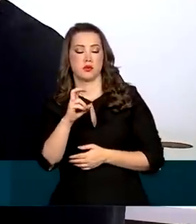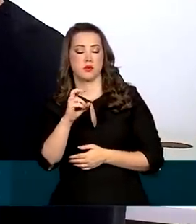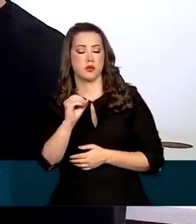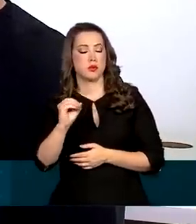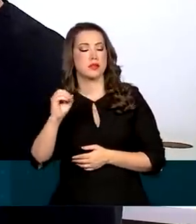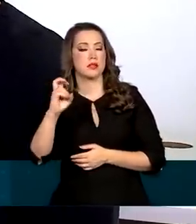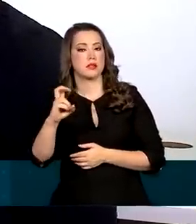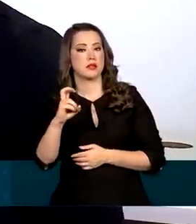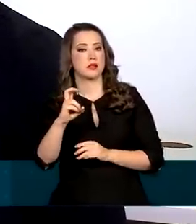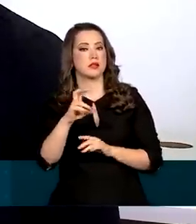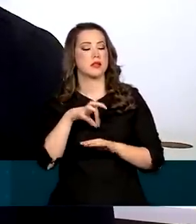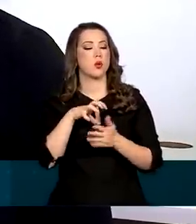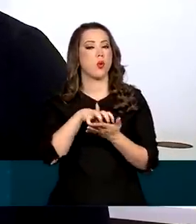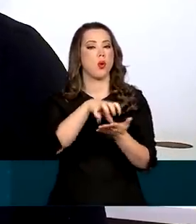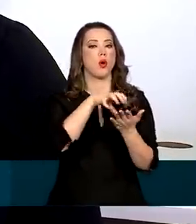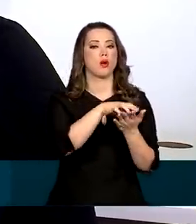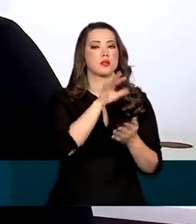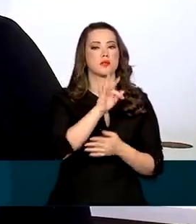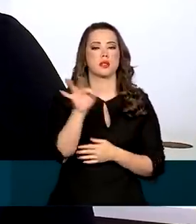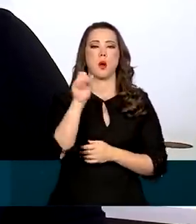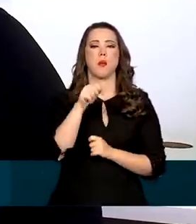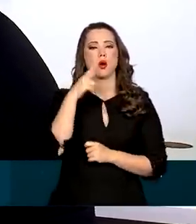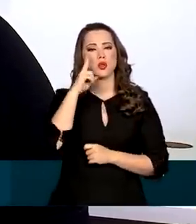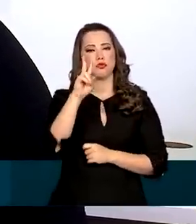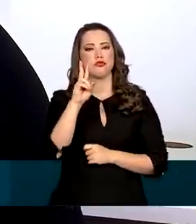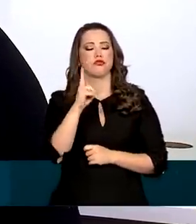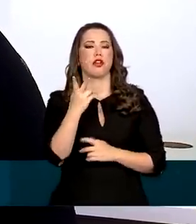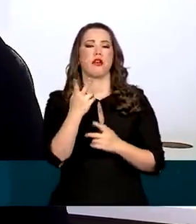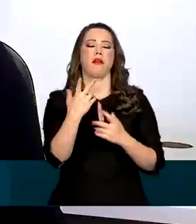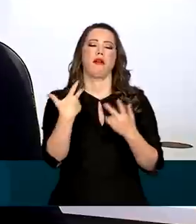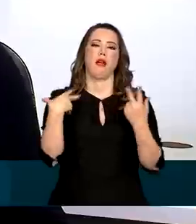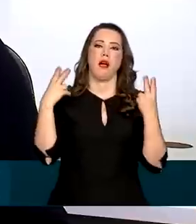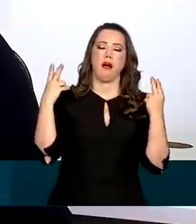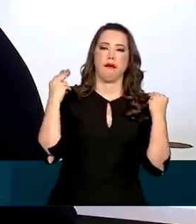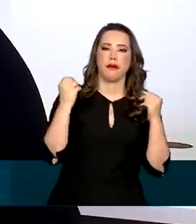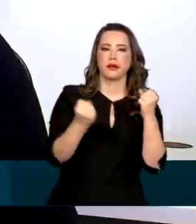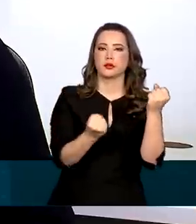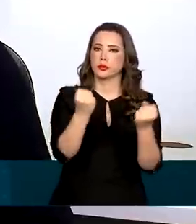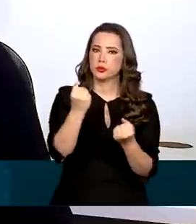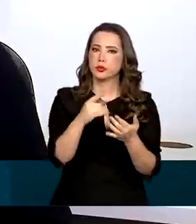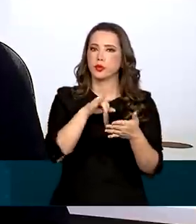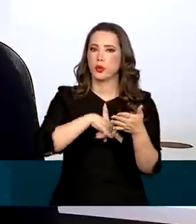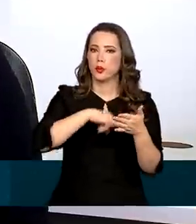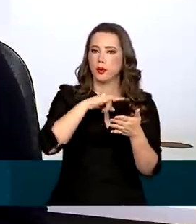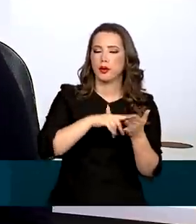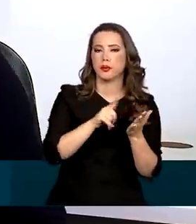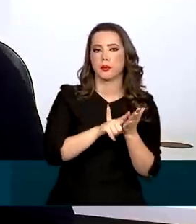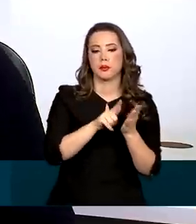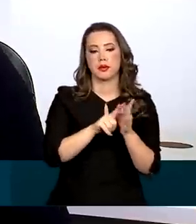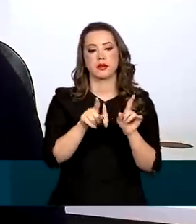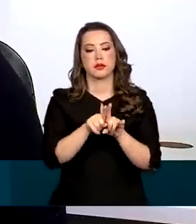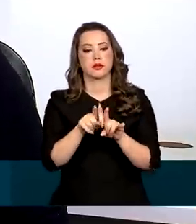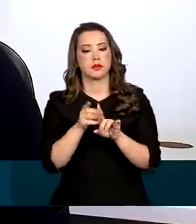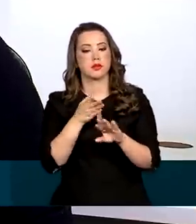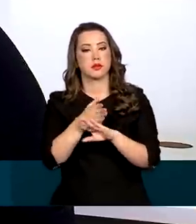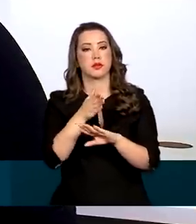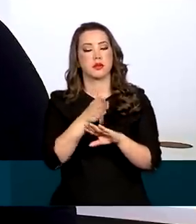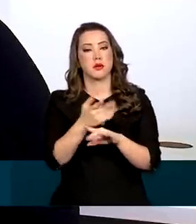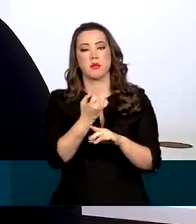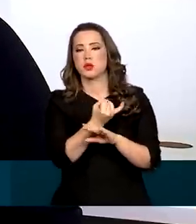possível acessar desde a carteira nacional de habilitação até o certificado de vacinação, passando pela consulta do abono salarial.